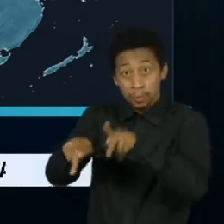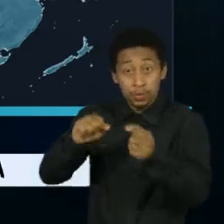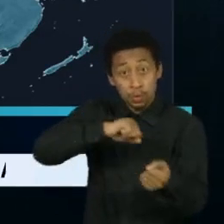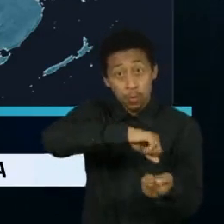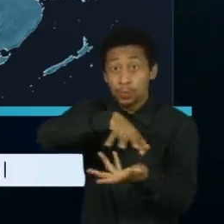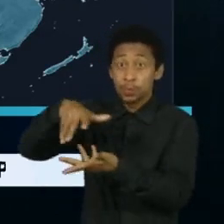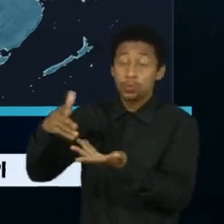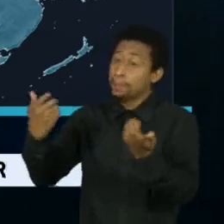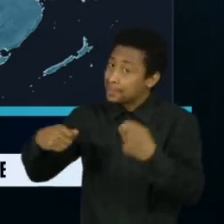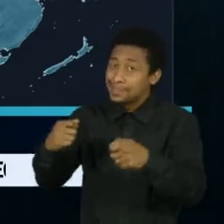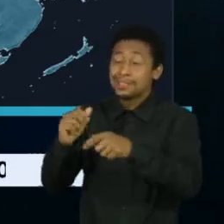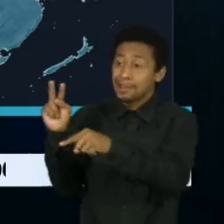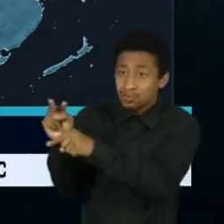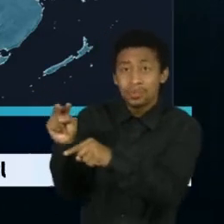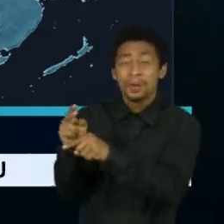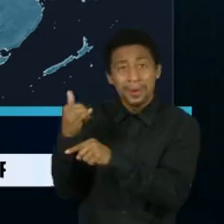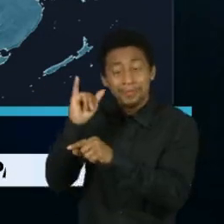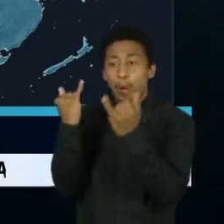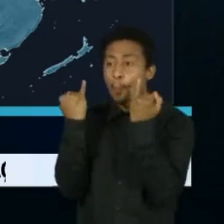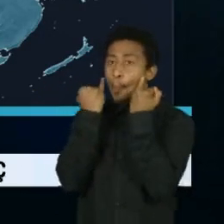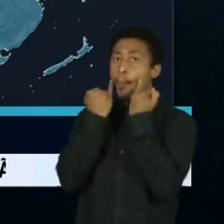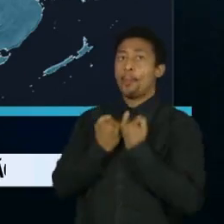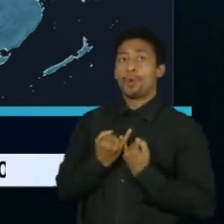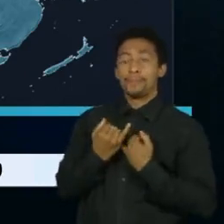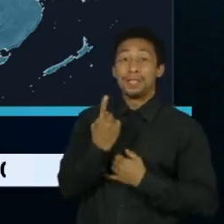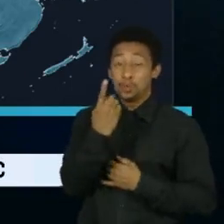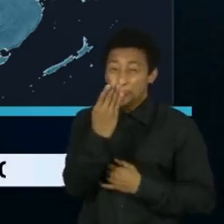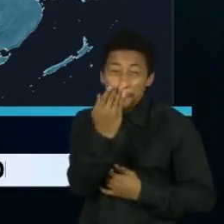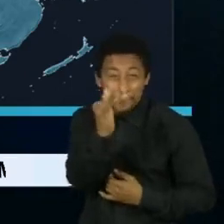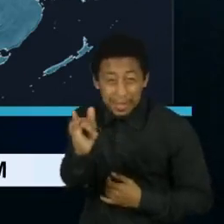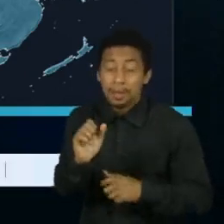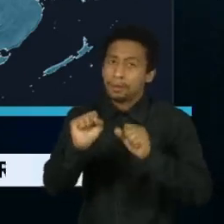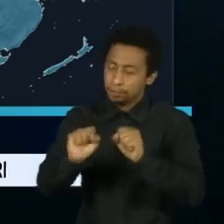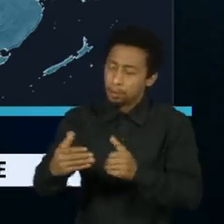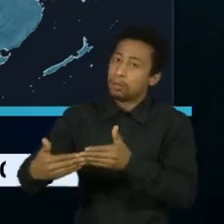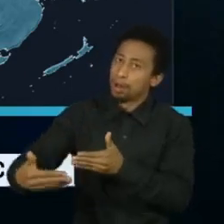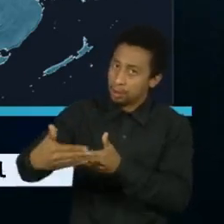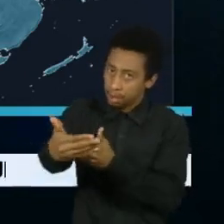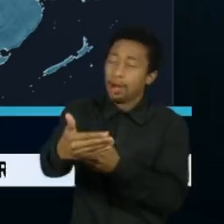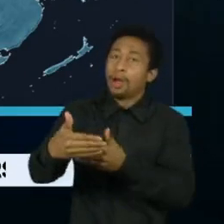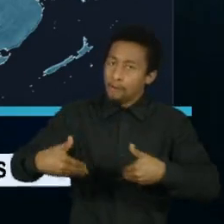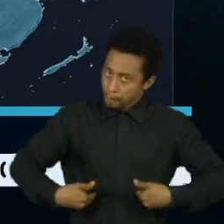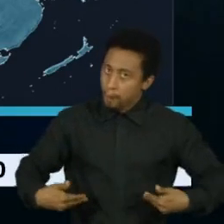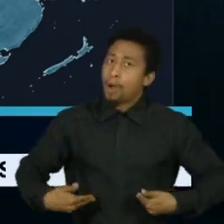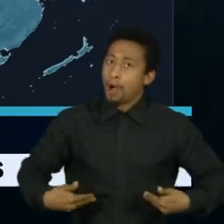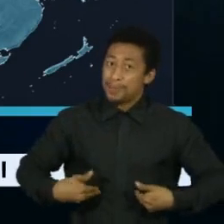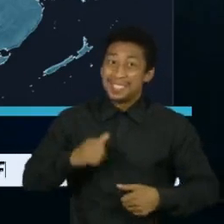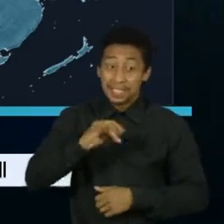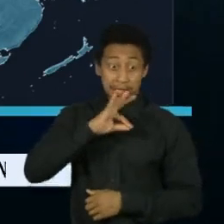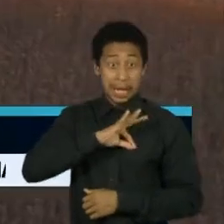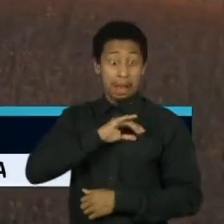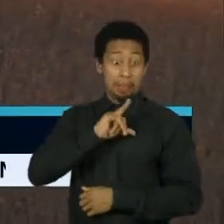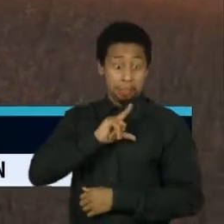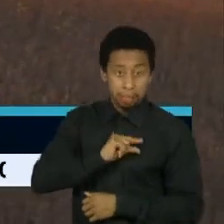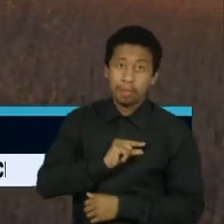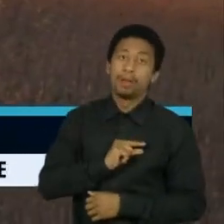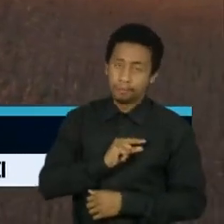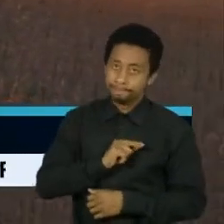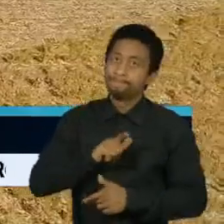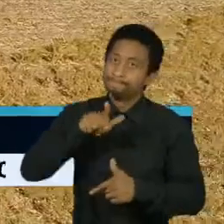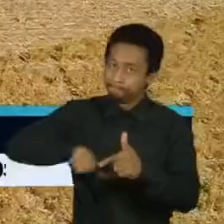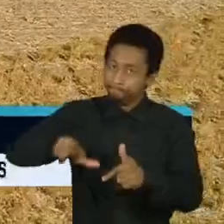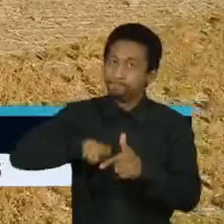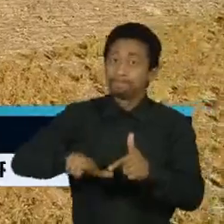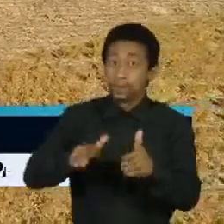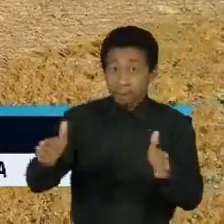desnutrição. Mas 1 bilhão pode enfrentar o mesmo problema se tiver a renda reduzida. O momento